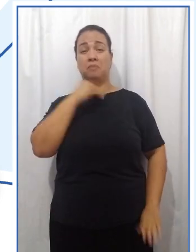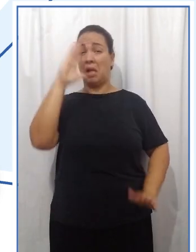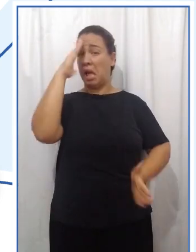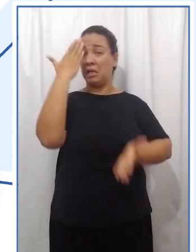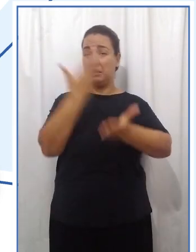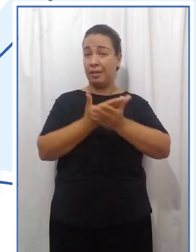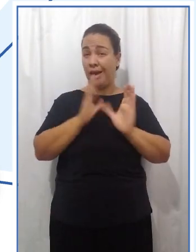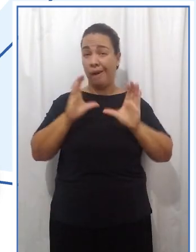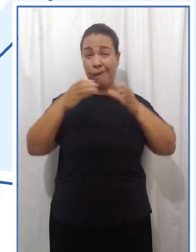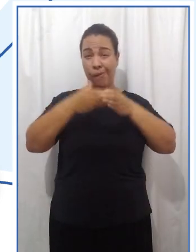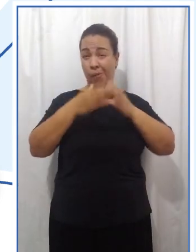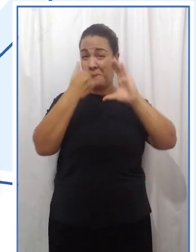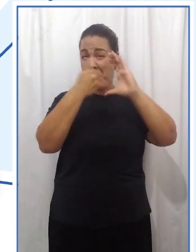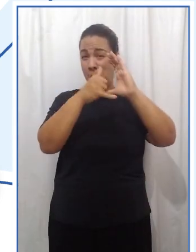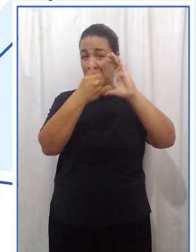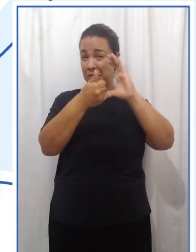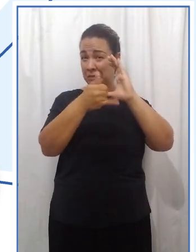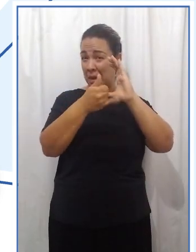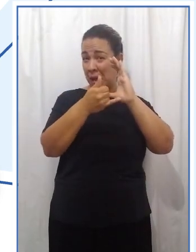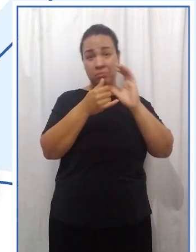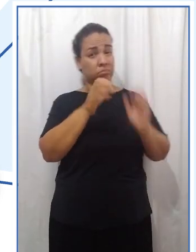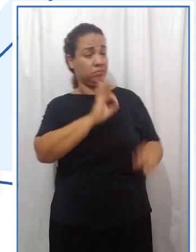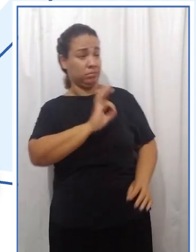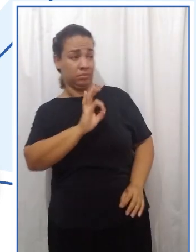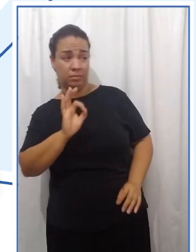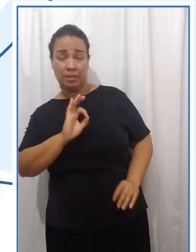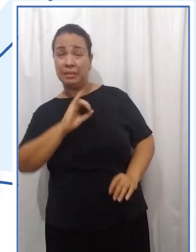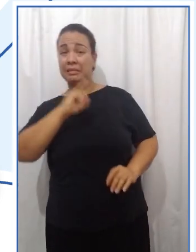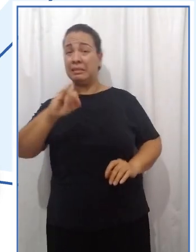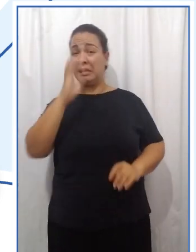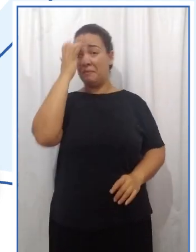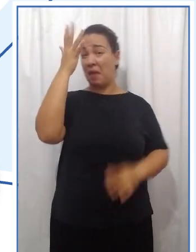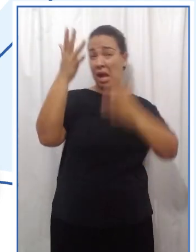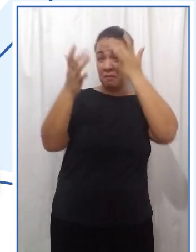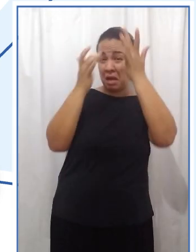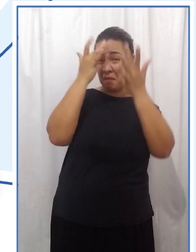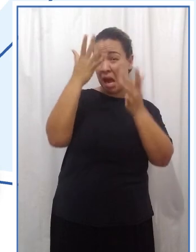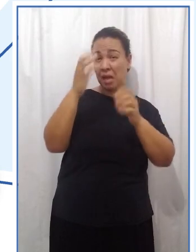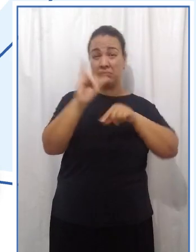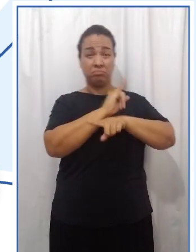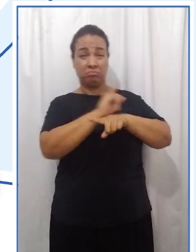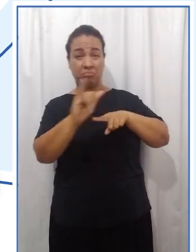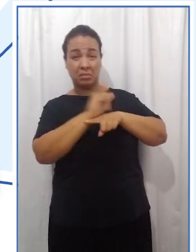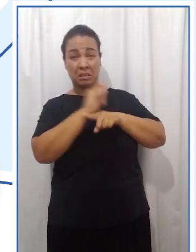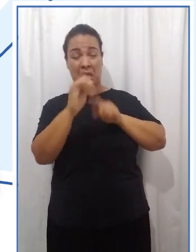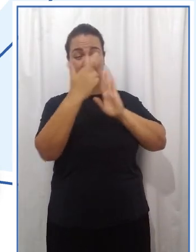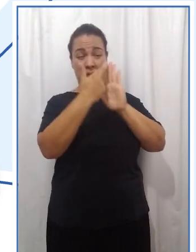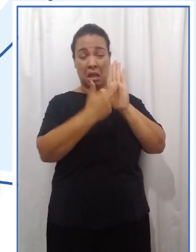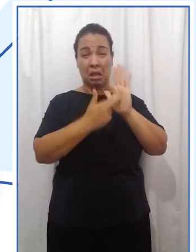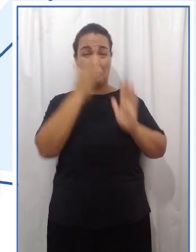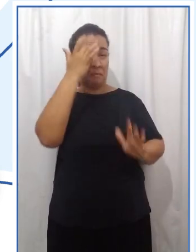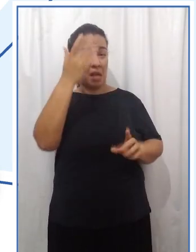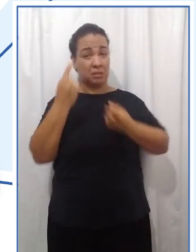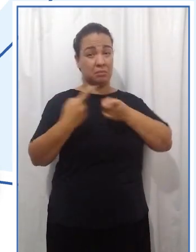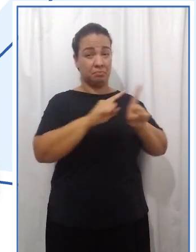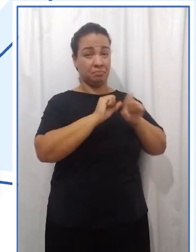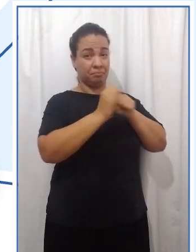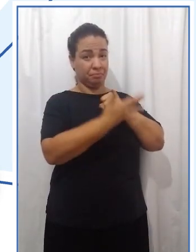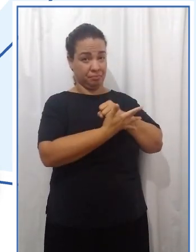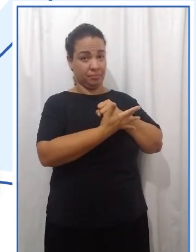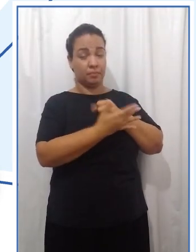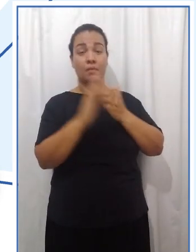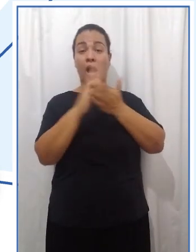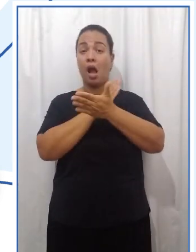acreditemos em correntes de WhatsApp, sobretudo se tem receitas milagrosas, usando métodos caseiros para combater o vírus.